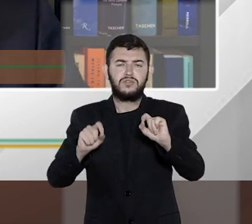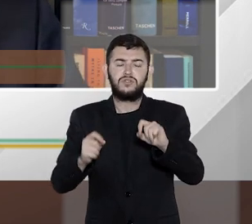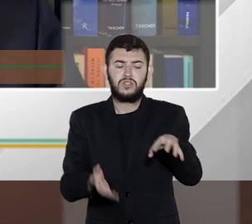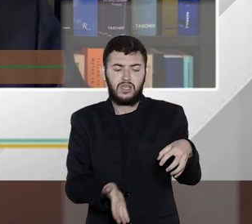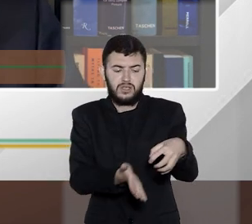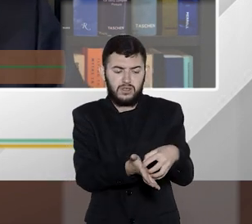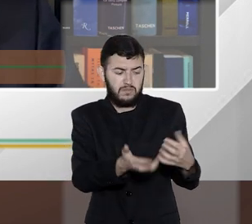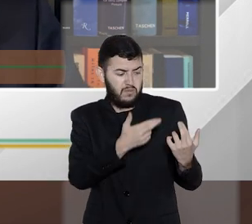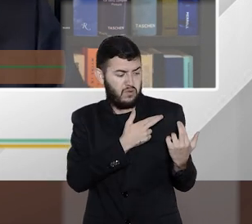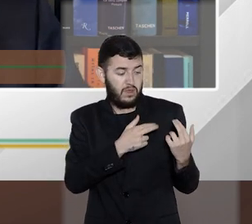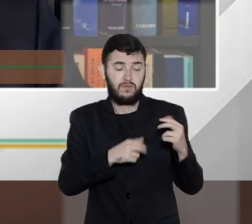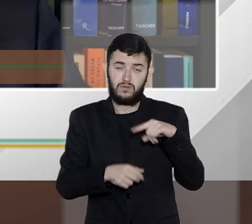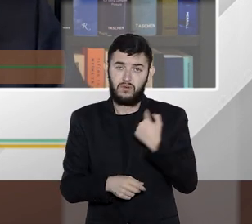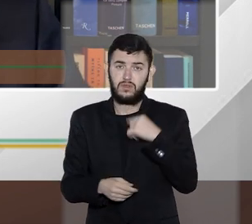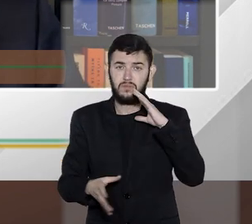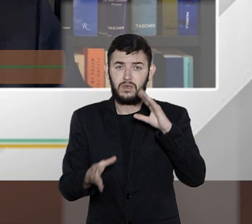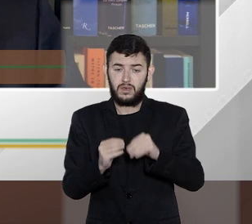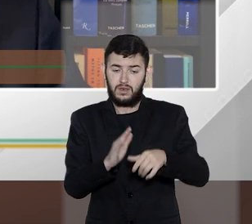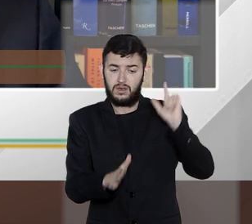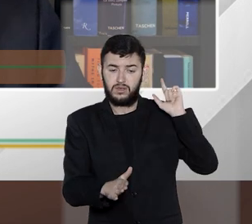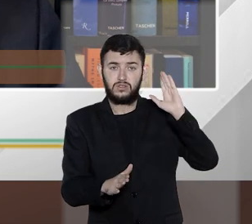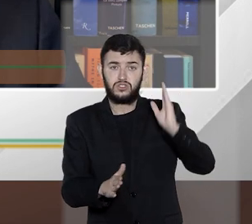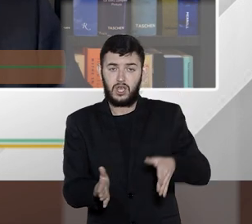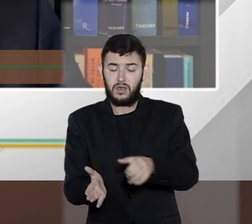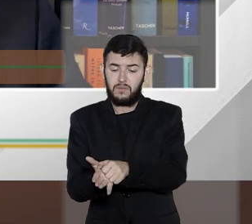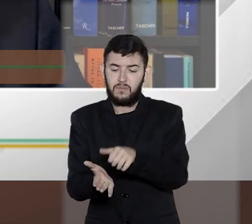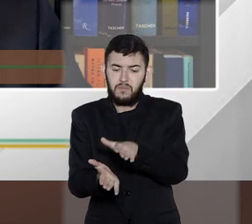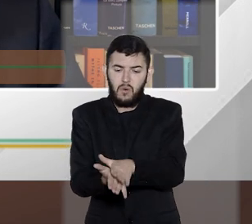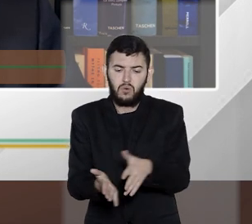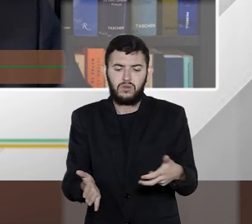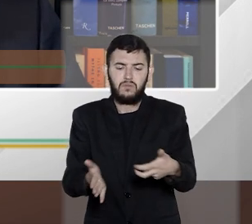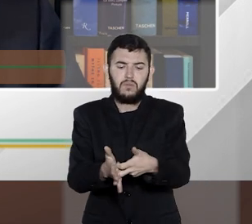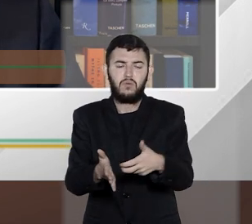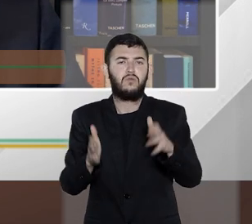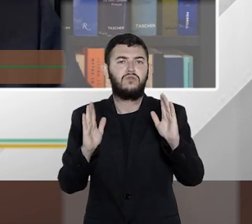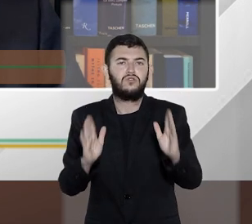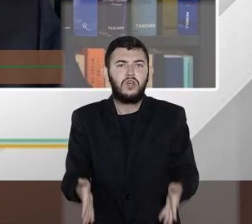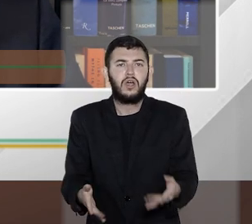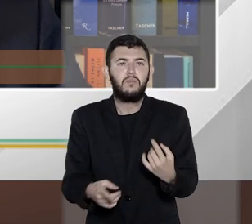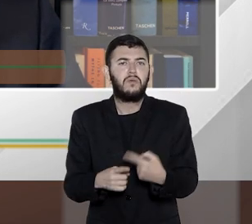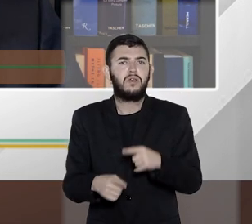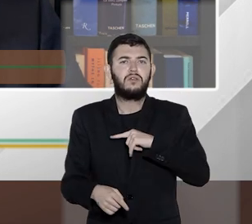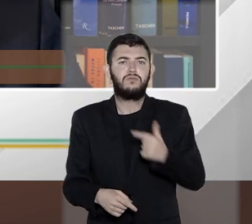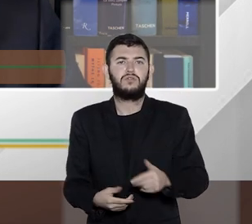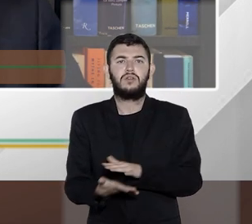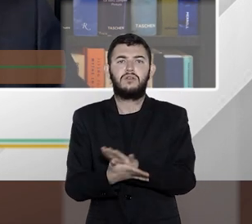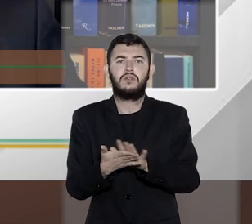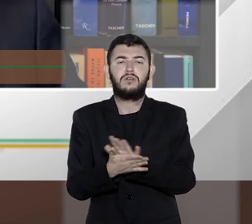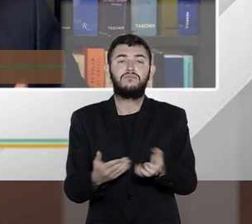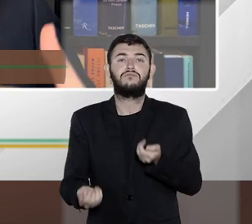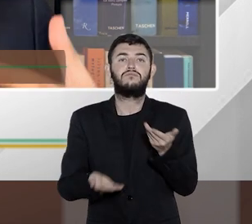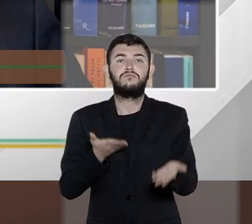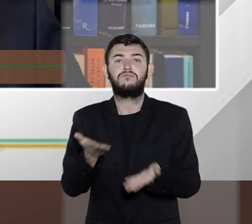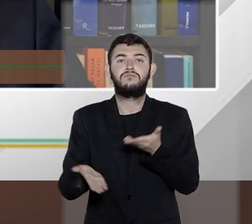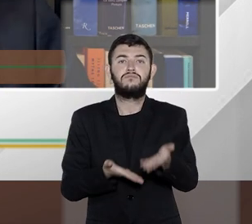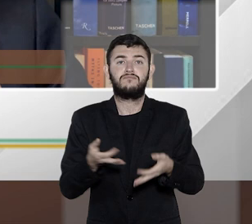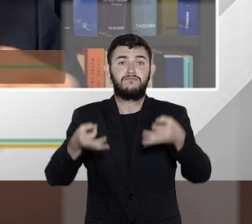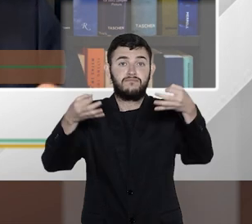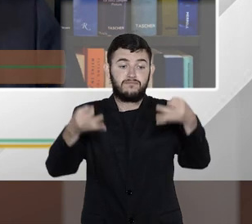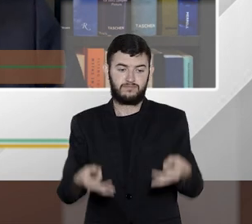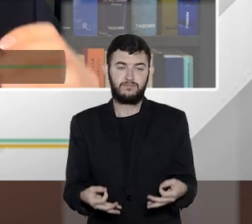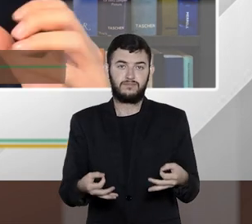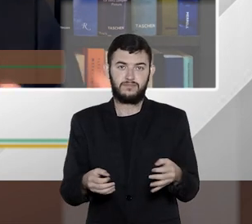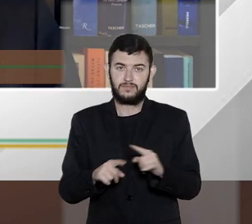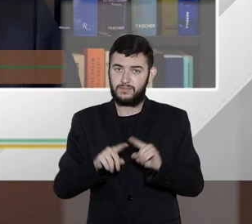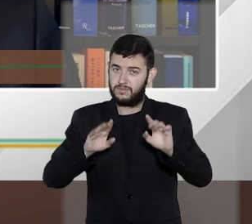multas aplicadas, já tinha problemas vinculados a não tratamento adequado de dados por parte de particulares. Mas, e eu acho